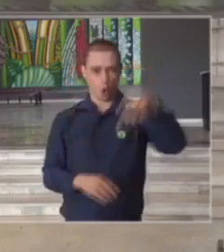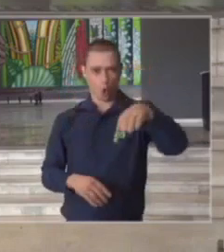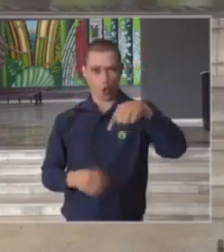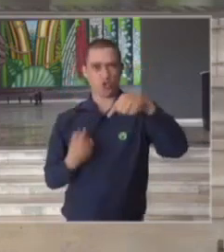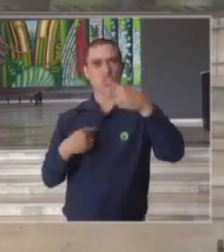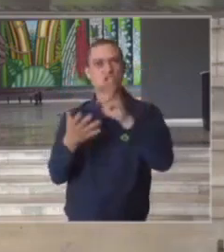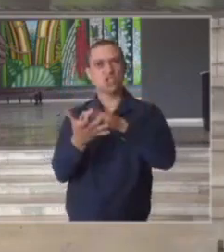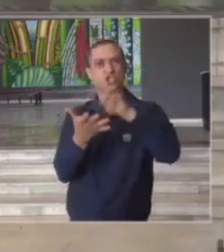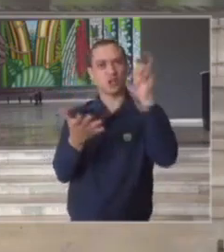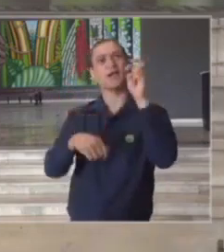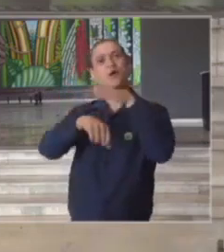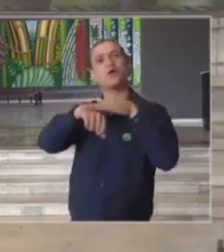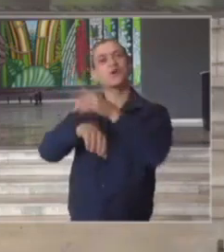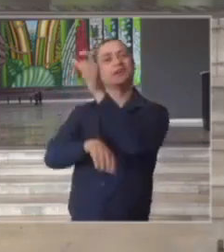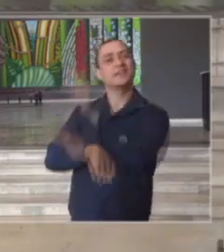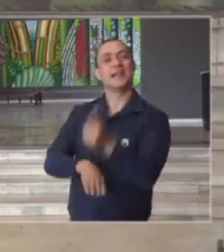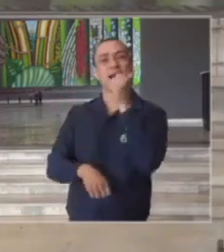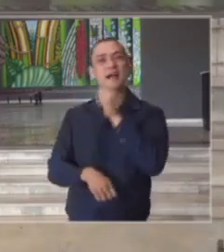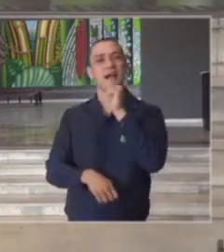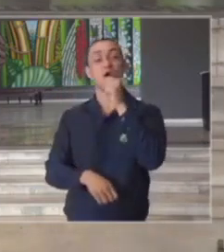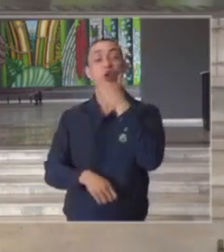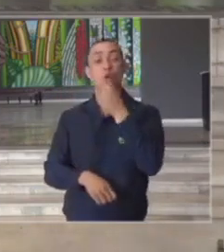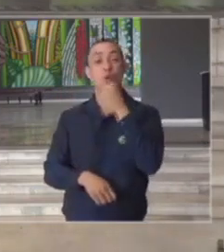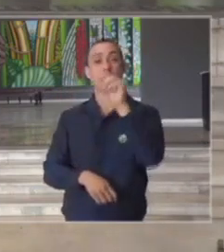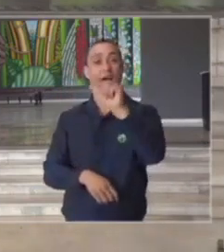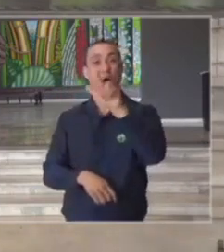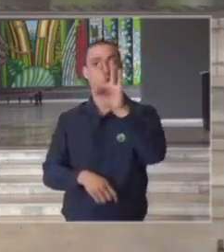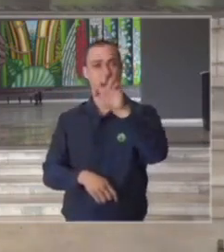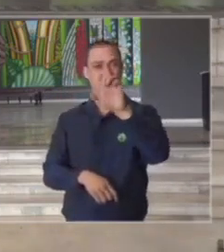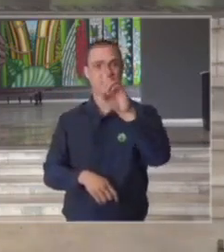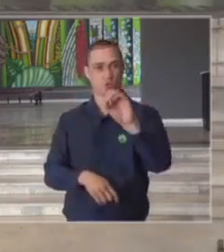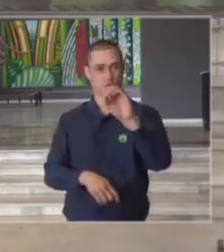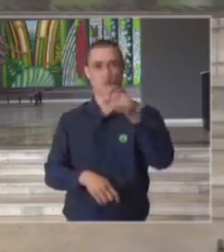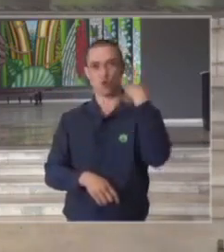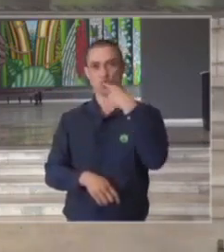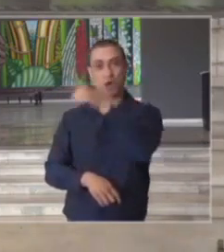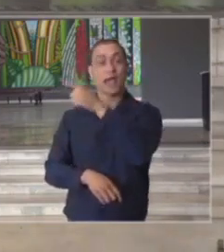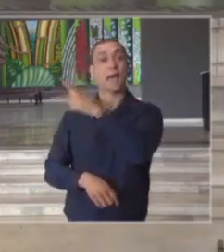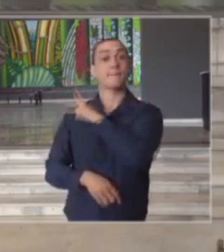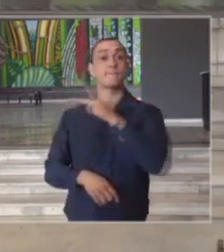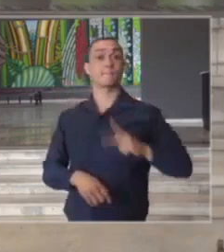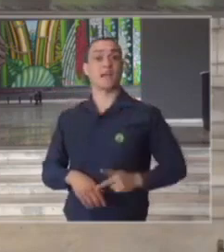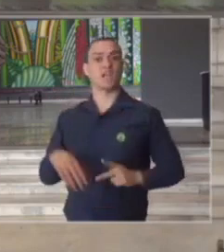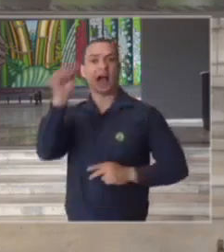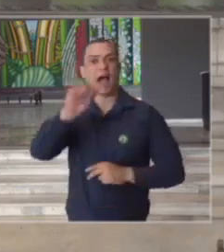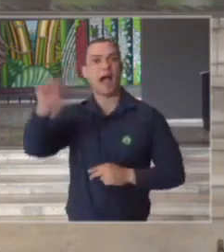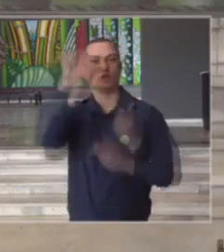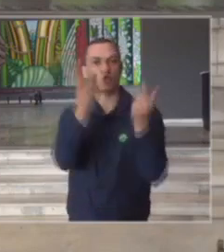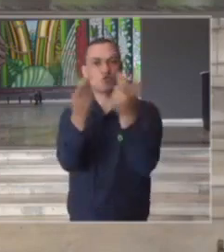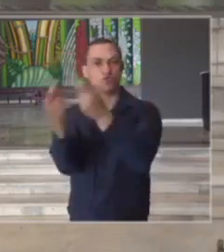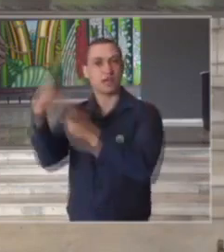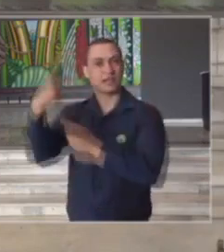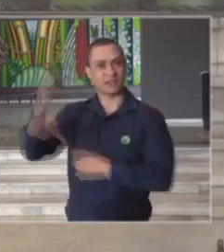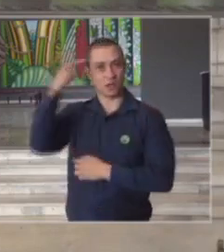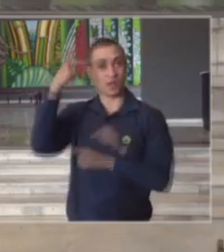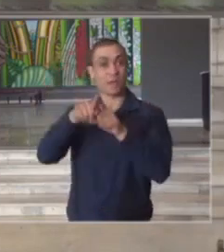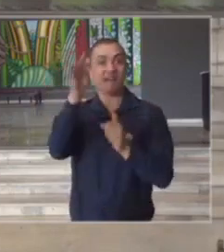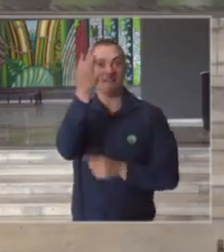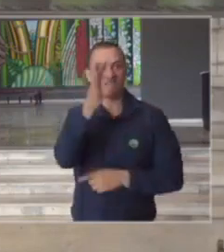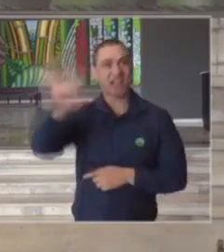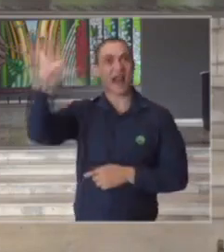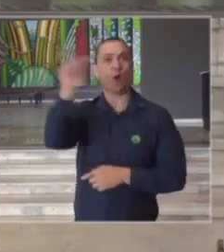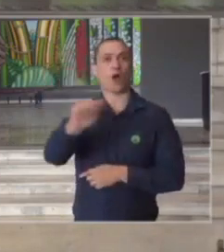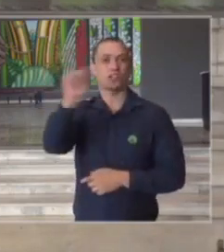conversei pela manhã com o doutor Alfredo Coutaite que é o presidente da associação comercial do estado de São Paulo e da federação das